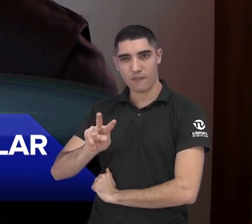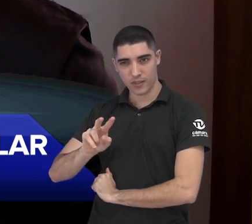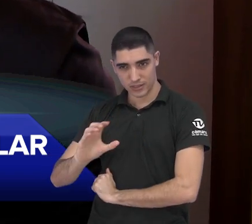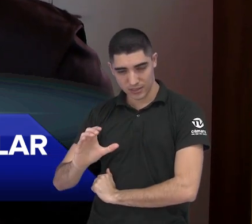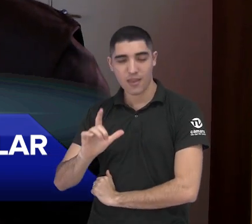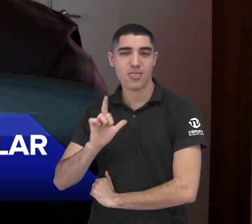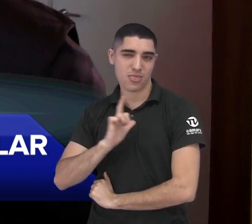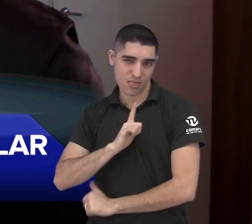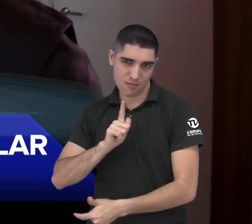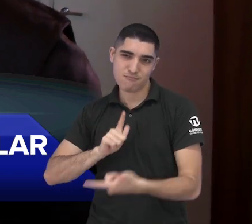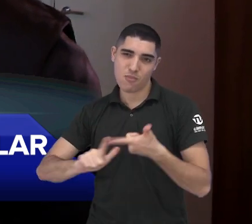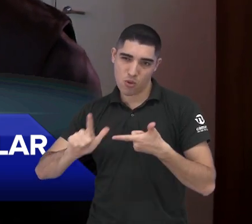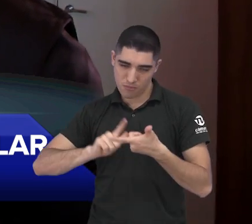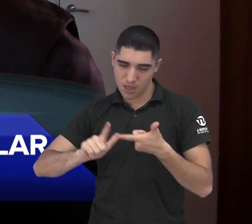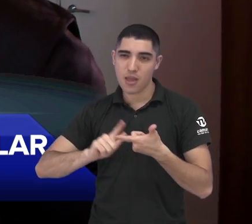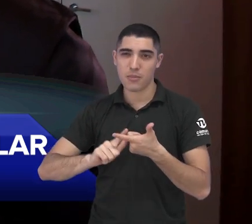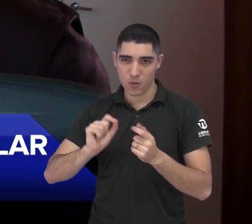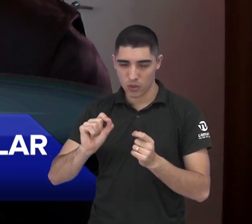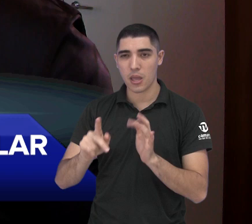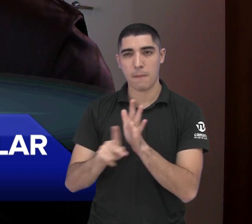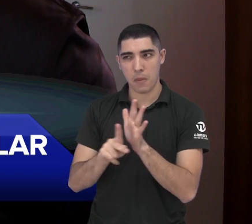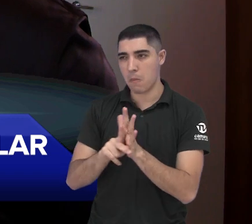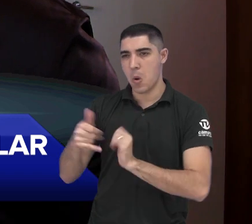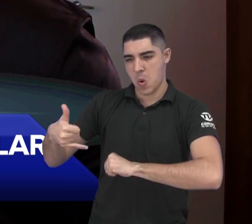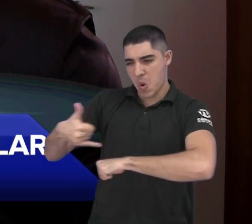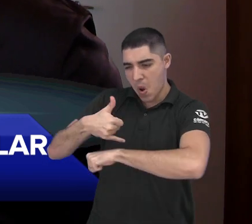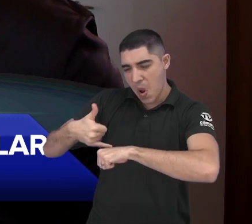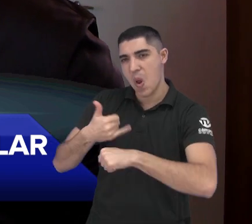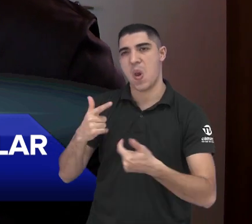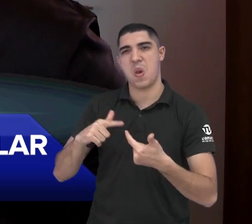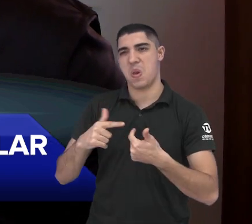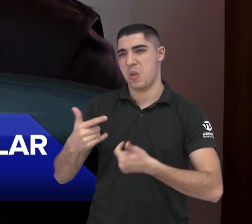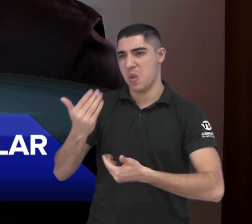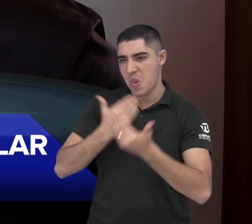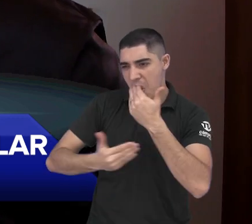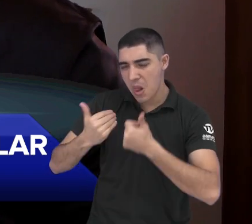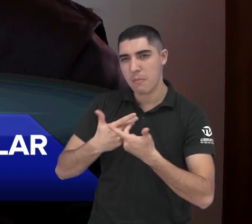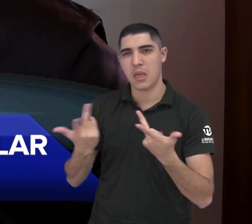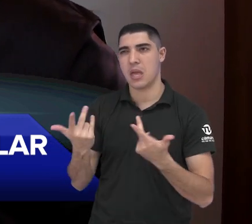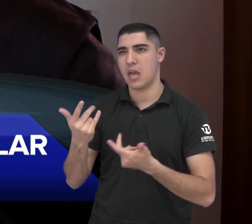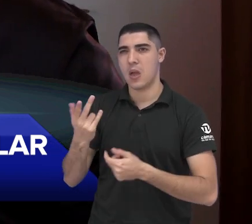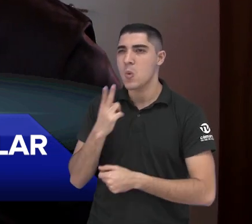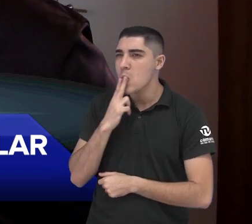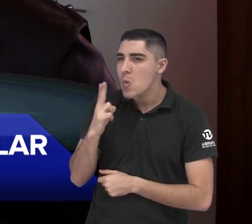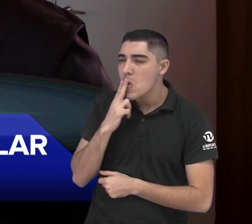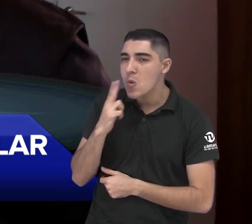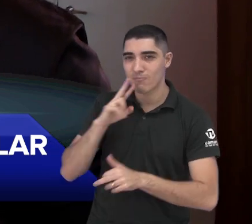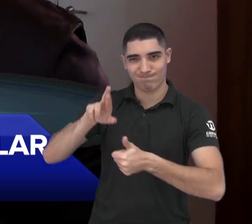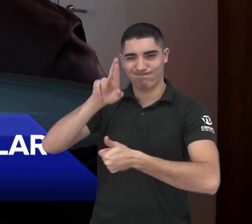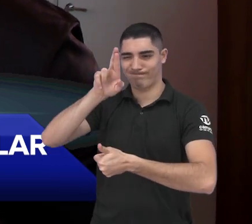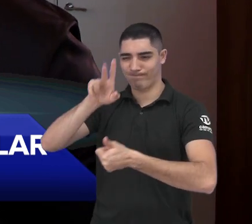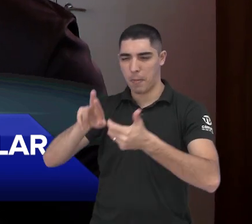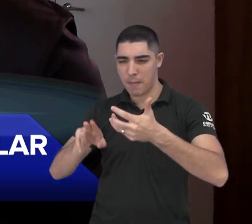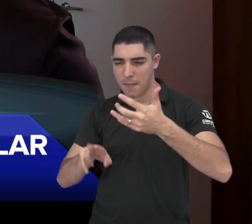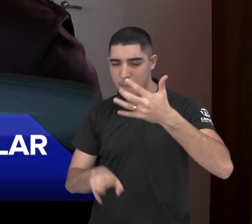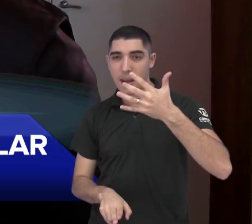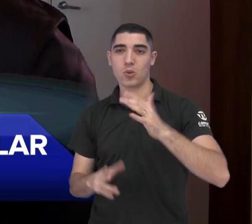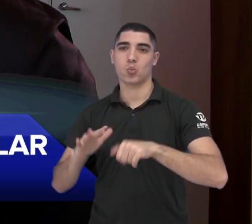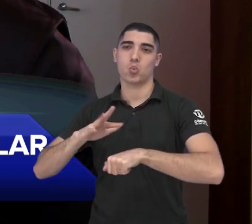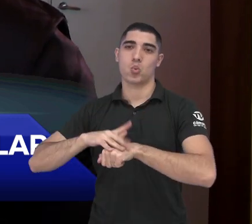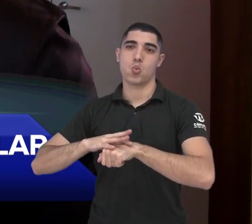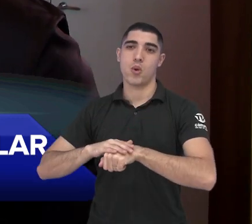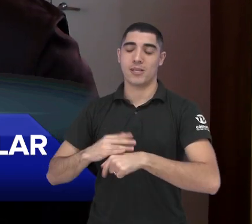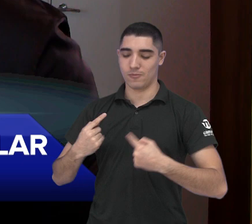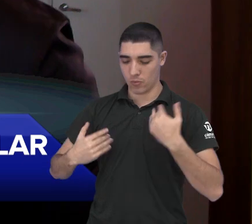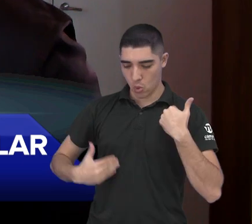falou, que também está relacionado com as doenças aí do distúrbio de colesterol, com tabagismo. Então, uma gama muito grande de